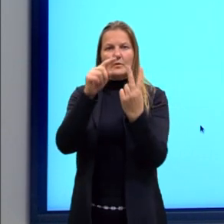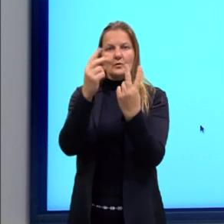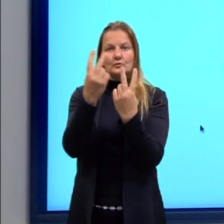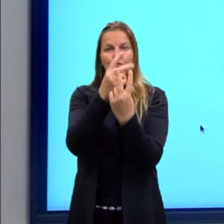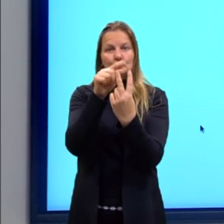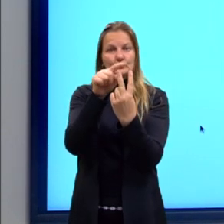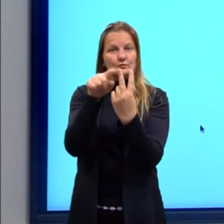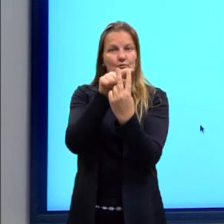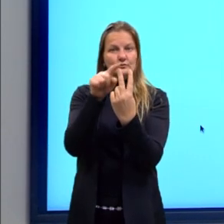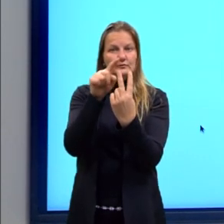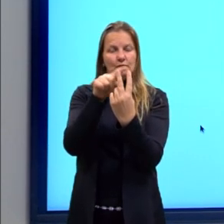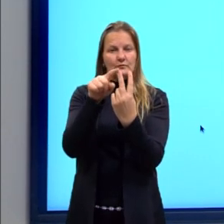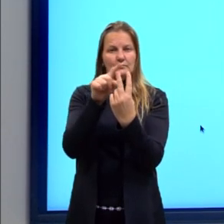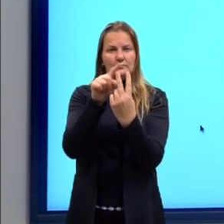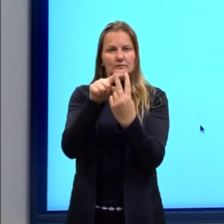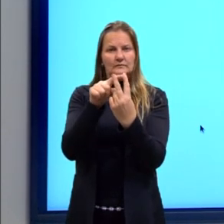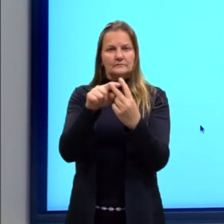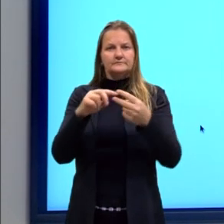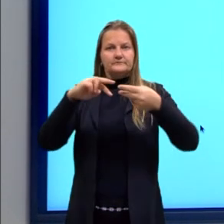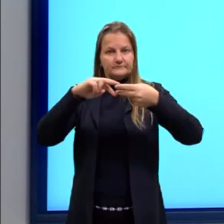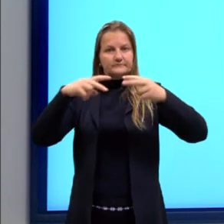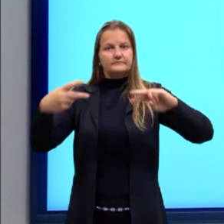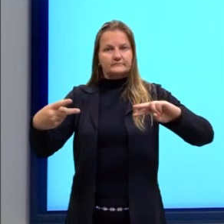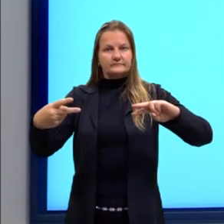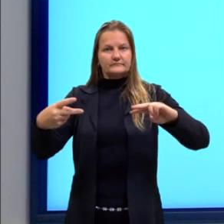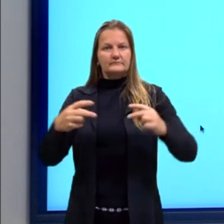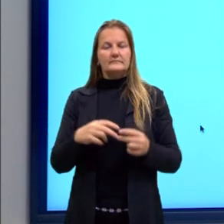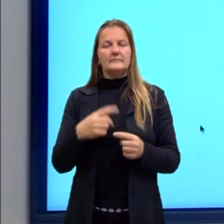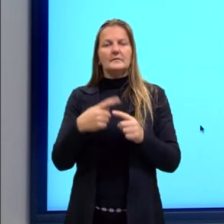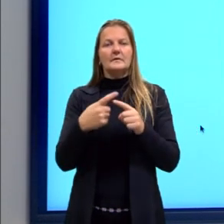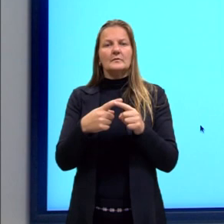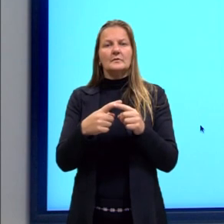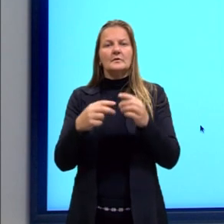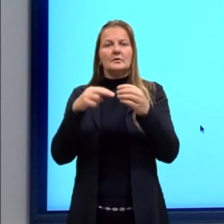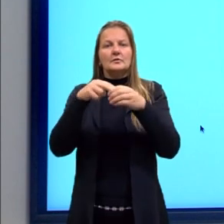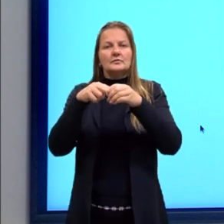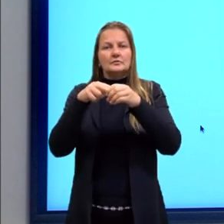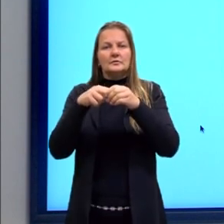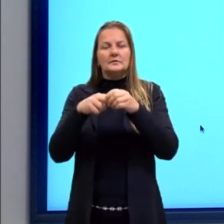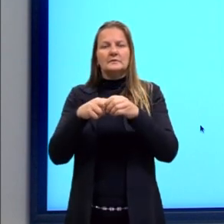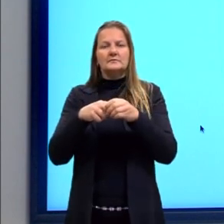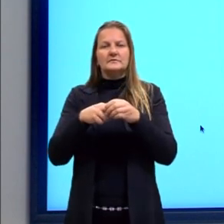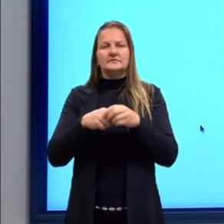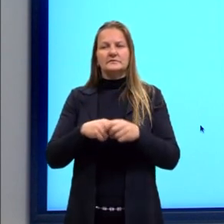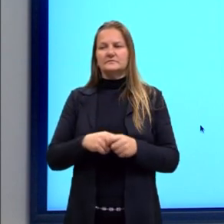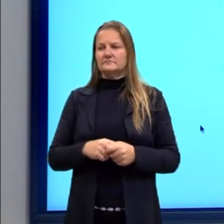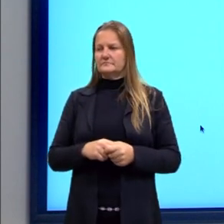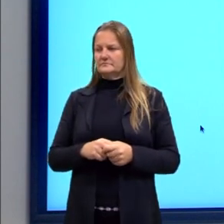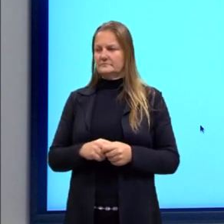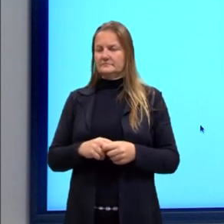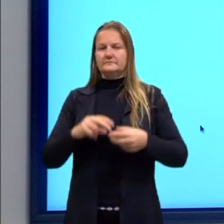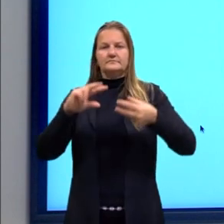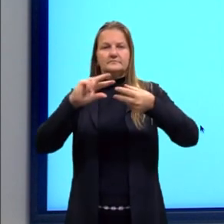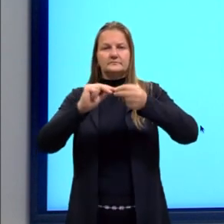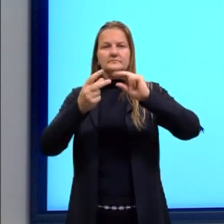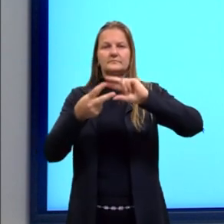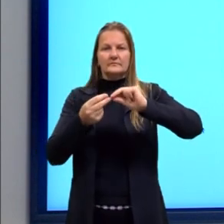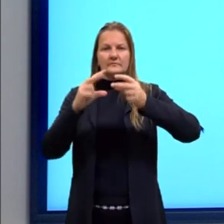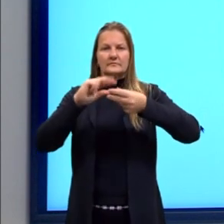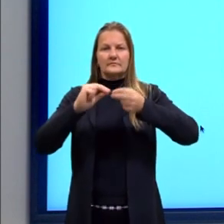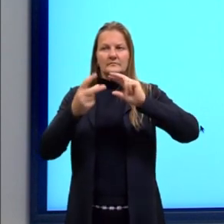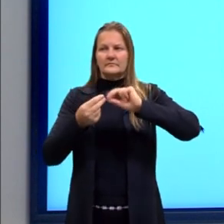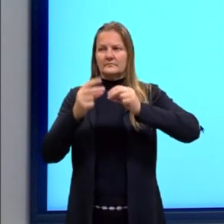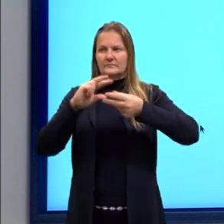DNA. O DNA formado por nucleotídeos. Esses nucleotídeos, então, aqui